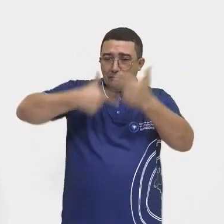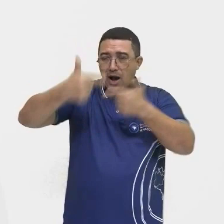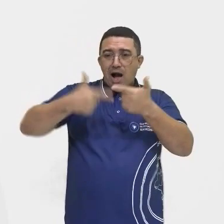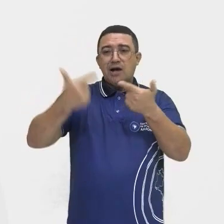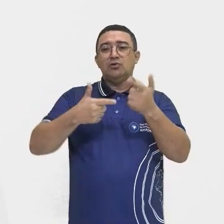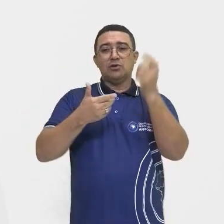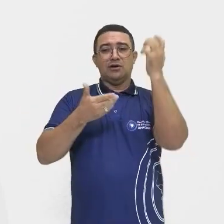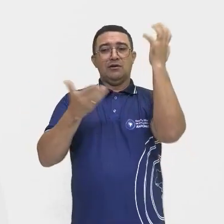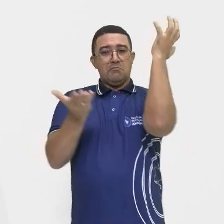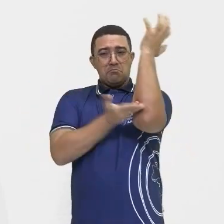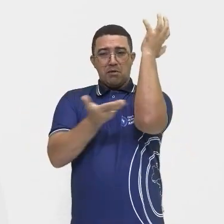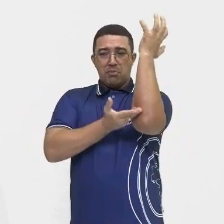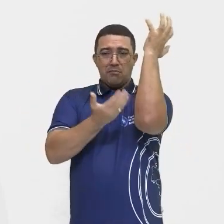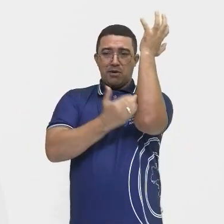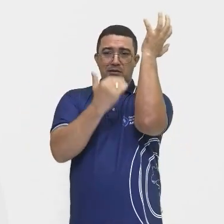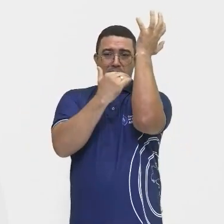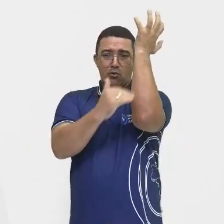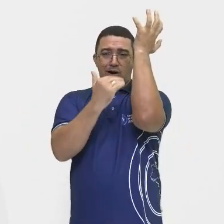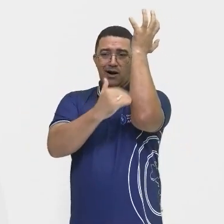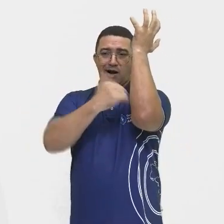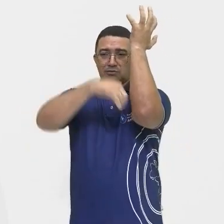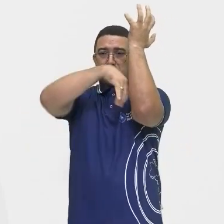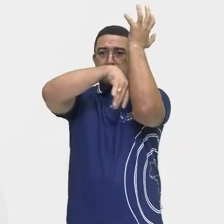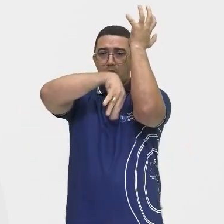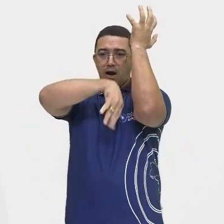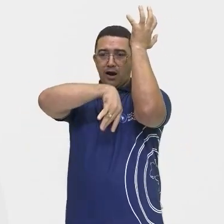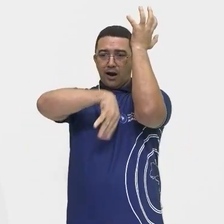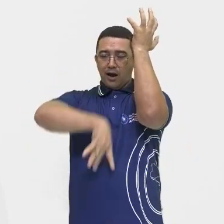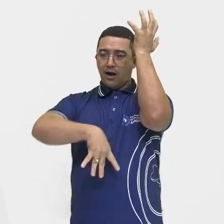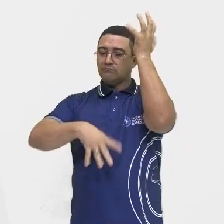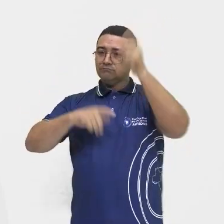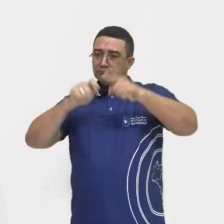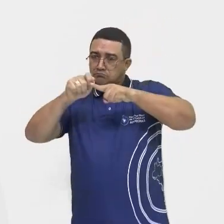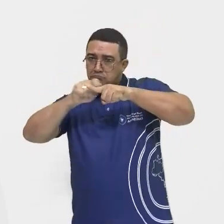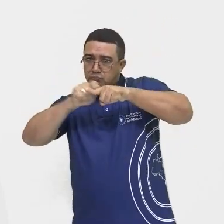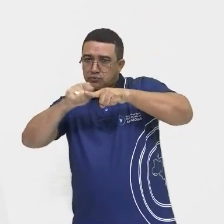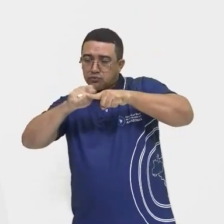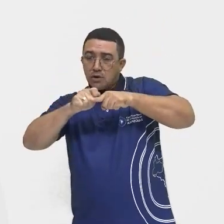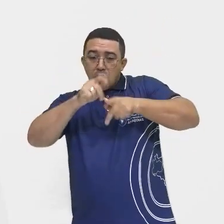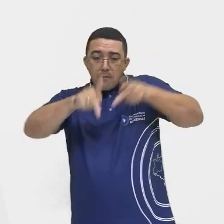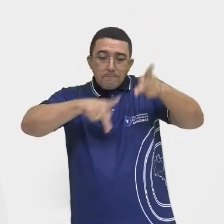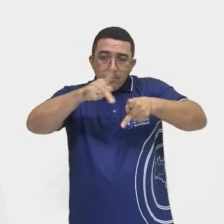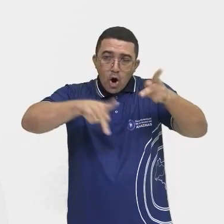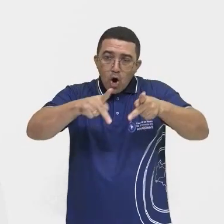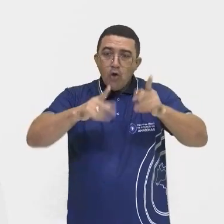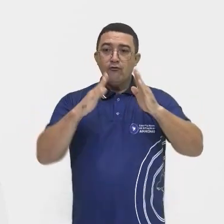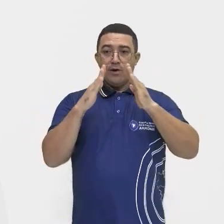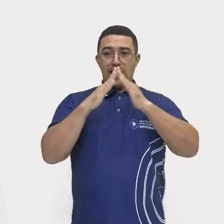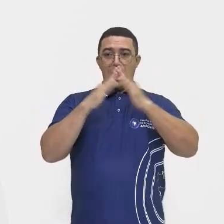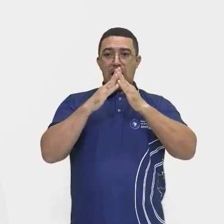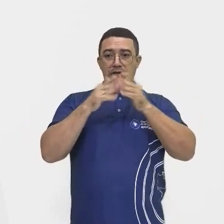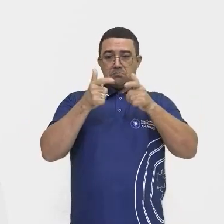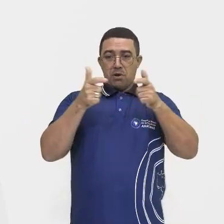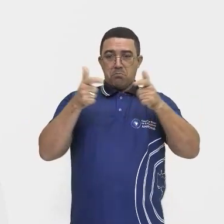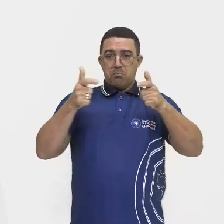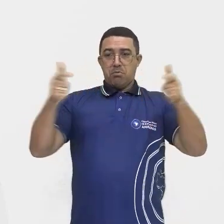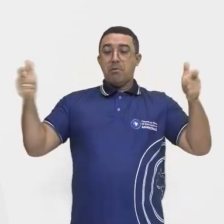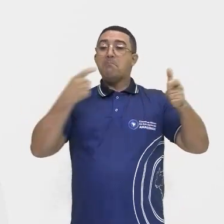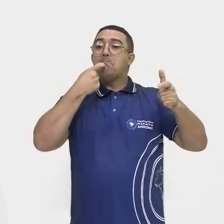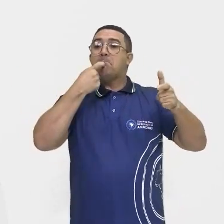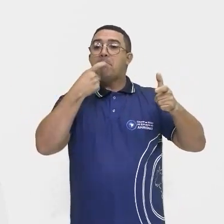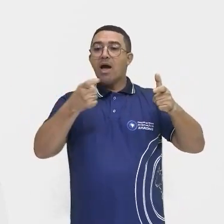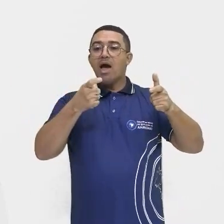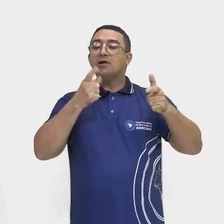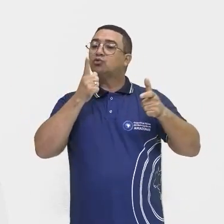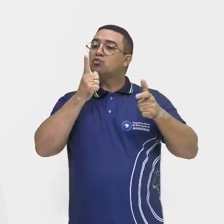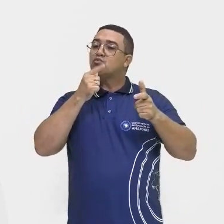dessa atividade da borracha, vários povoados foram surgindo ao longo das calhas dos rios. Então a gente tem